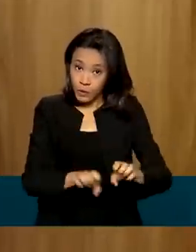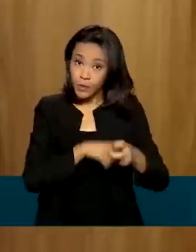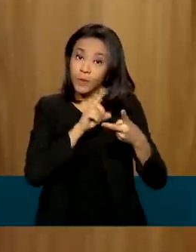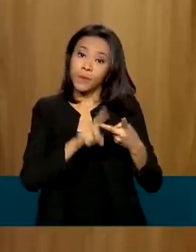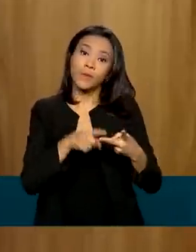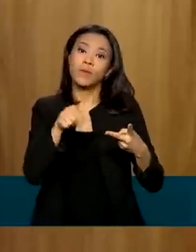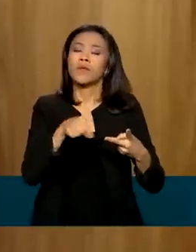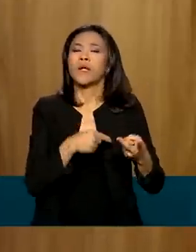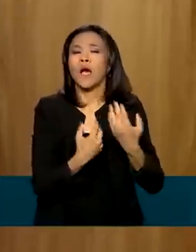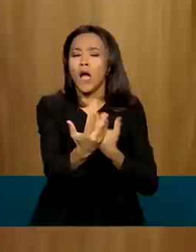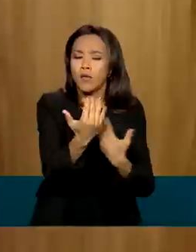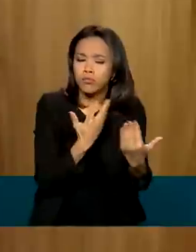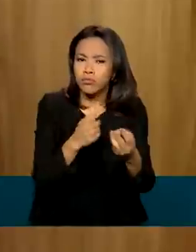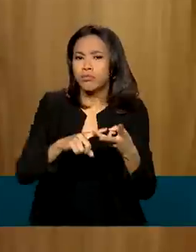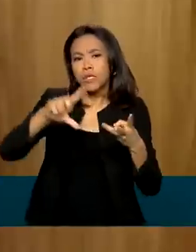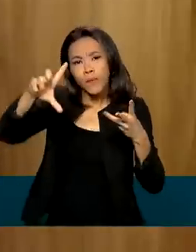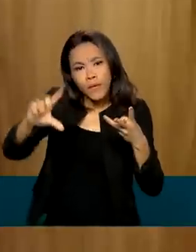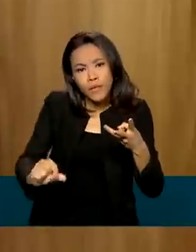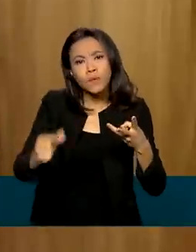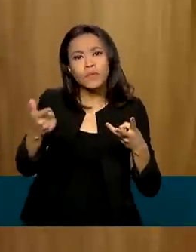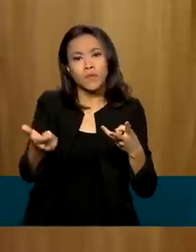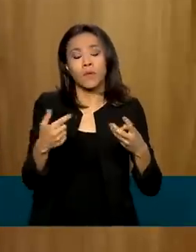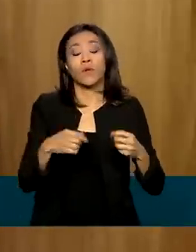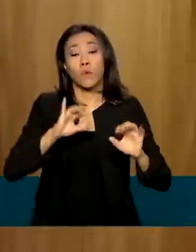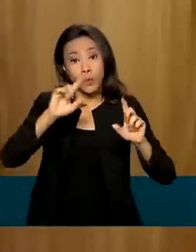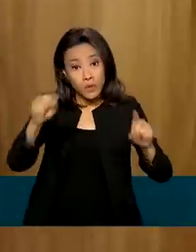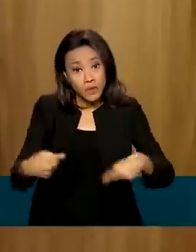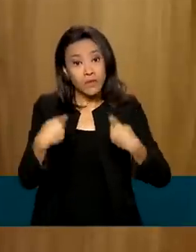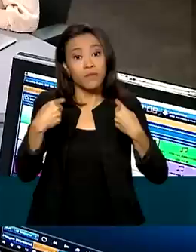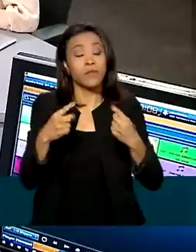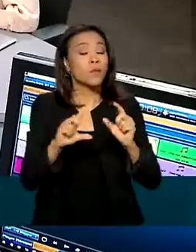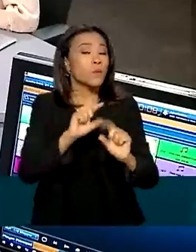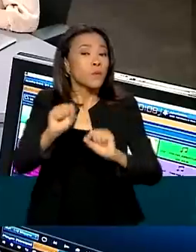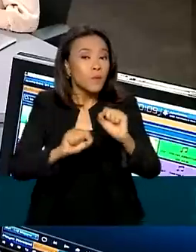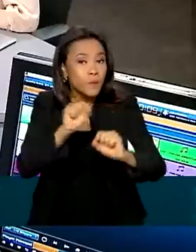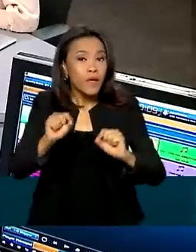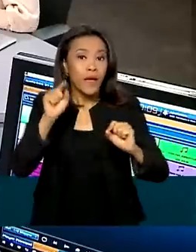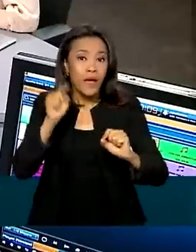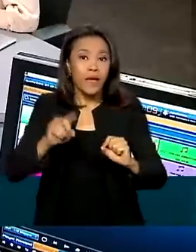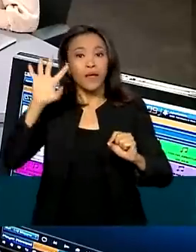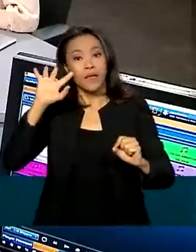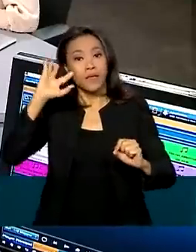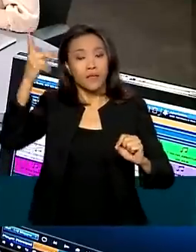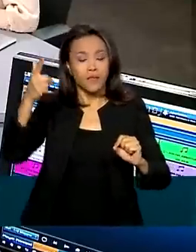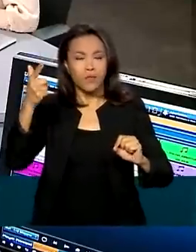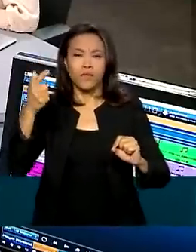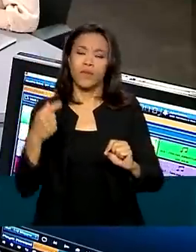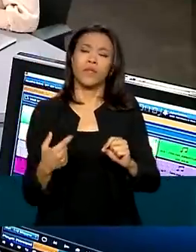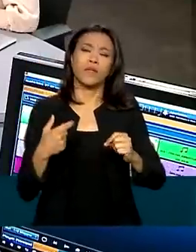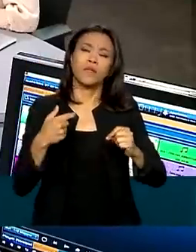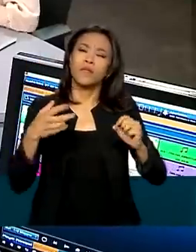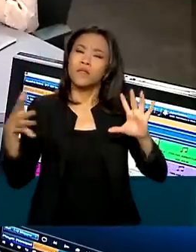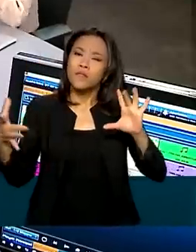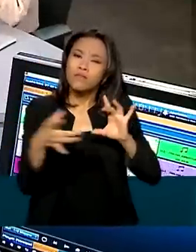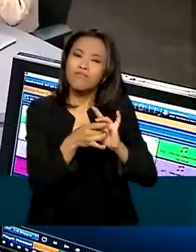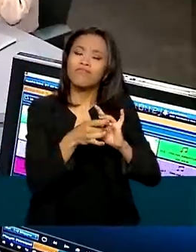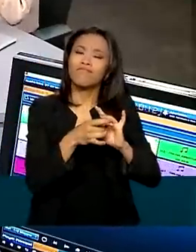operação e a modicidade da tarifa. O grande desafio é colocar de pé soluções jurídicas para que a gente possa